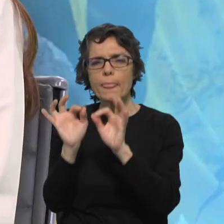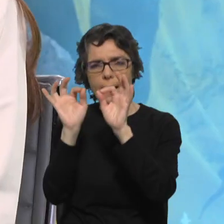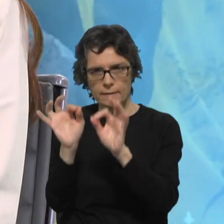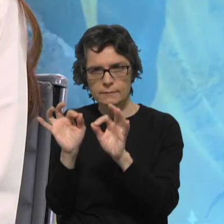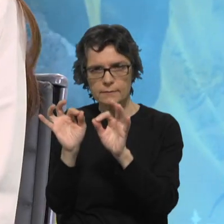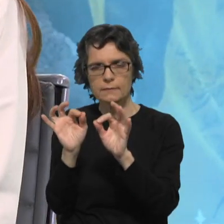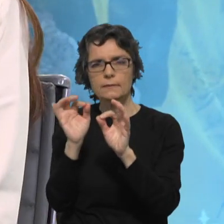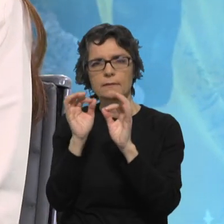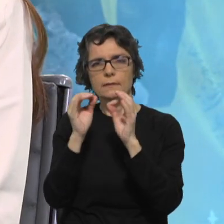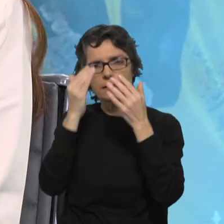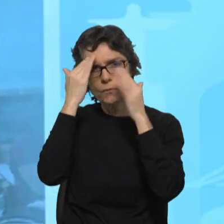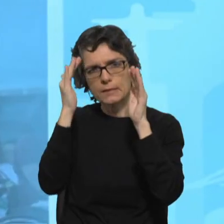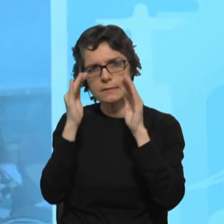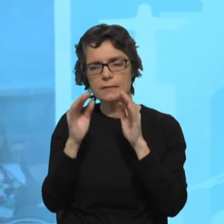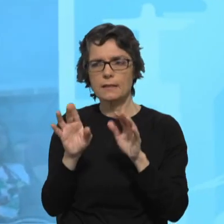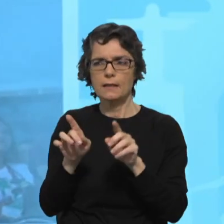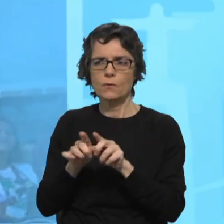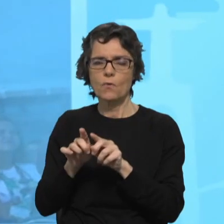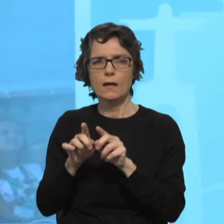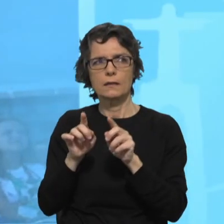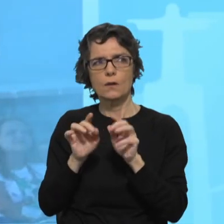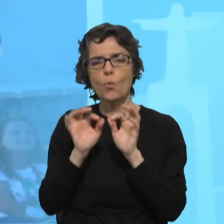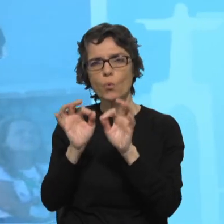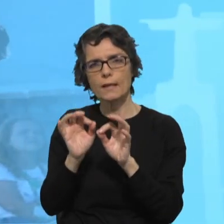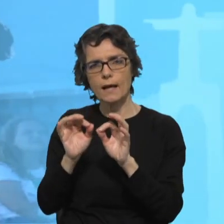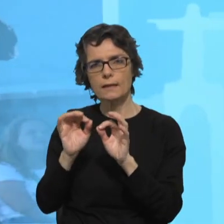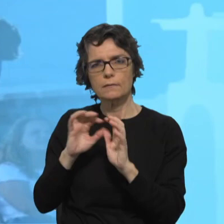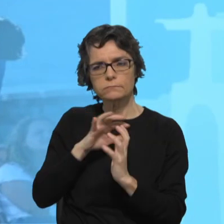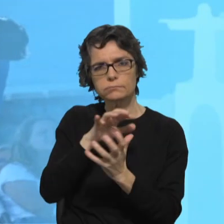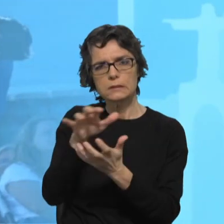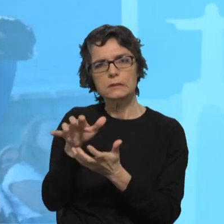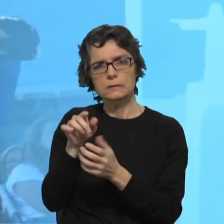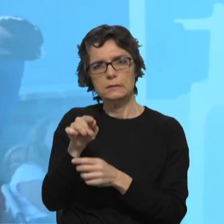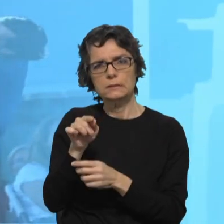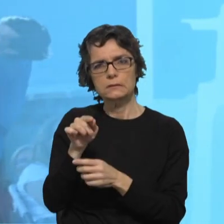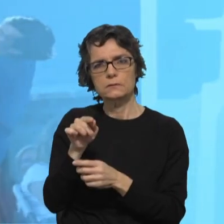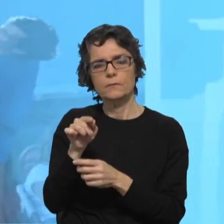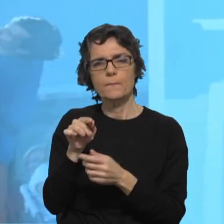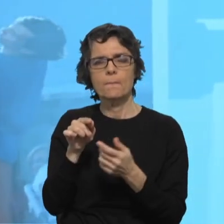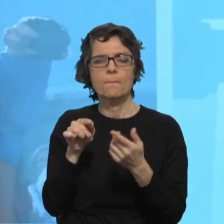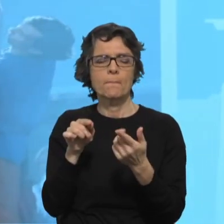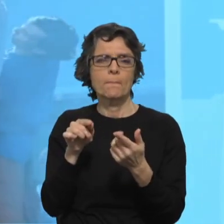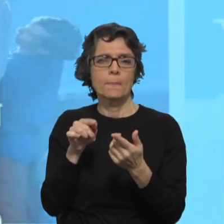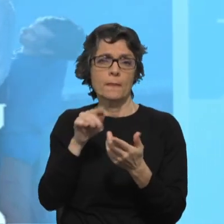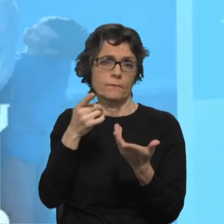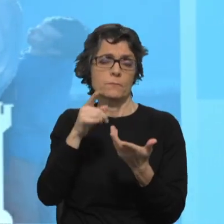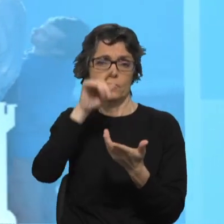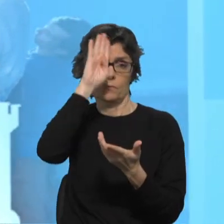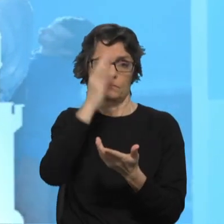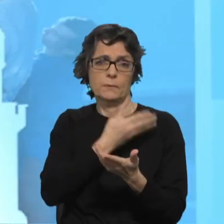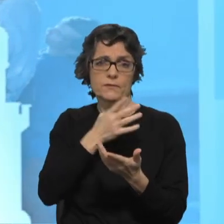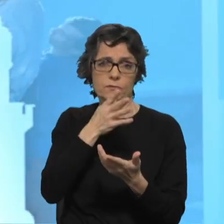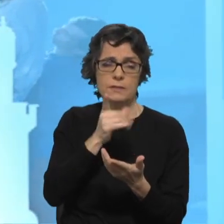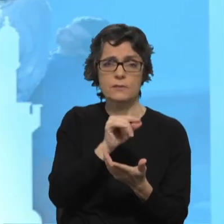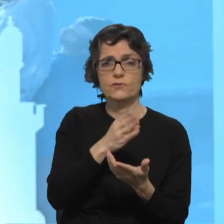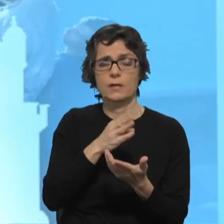integral de que falava o Papa Francisco? E falo isto porque este ano existem, já existiram eleições regionais, teremos as nacionais, depois as europeias e também já